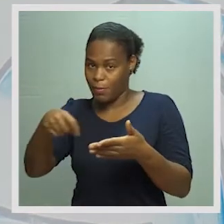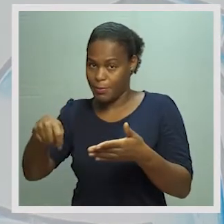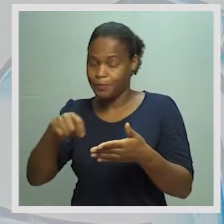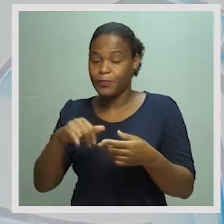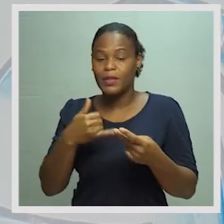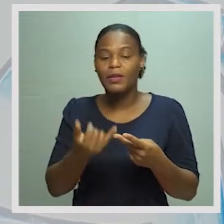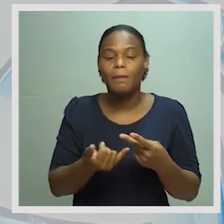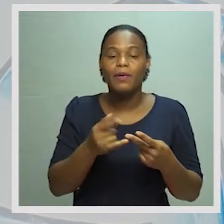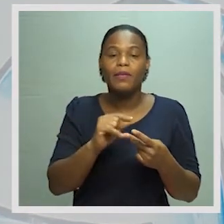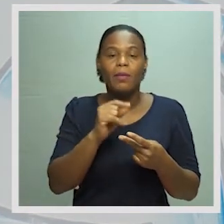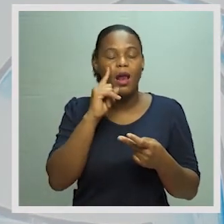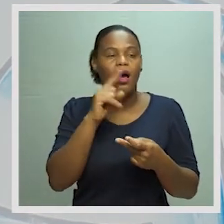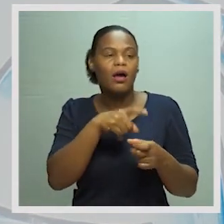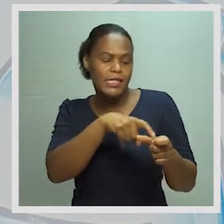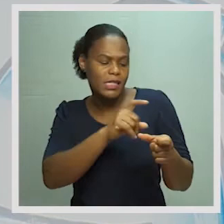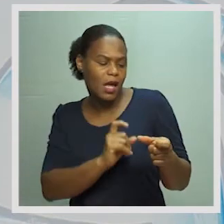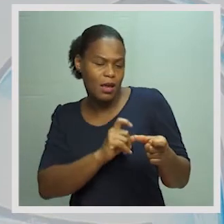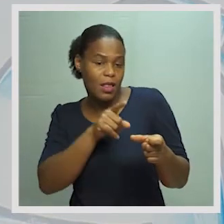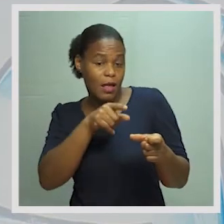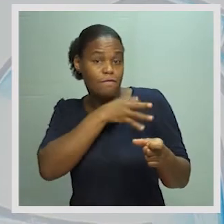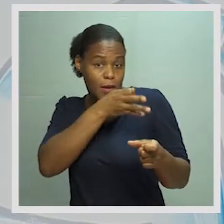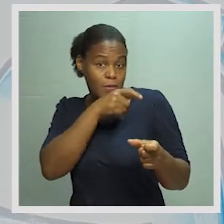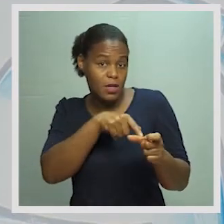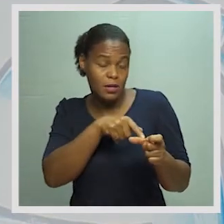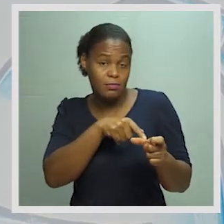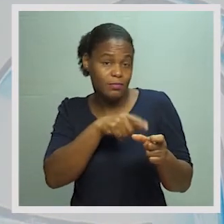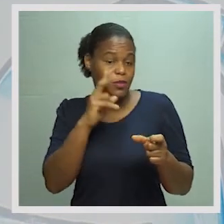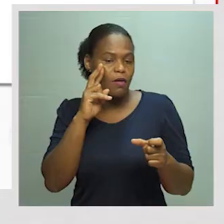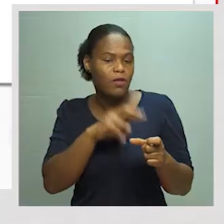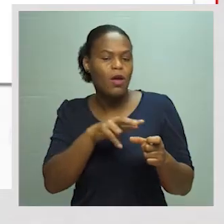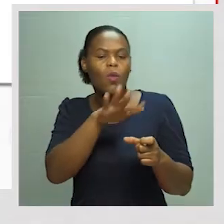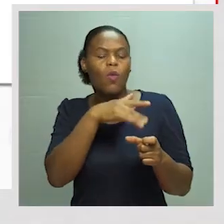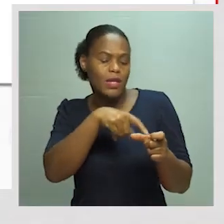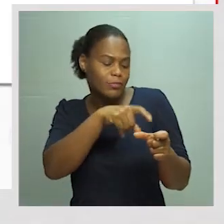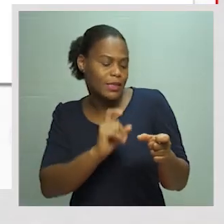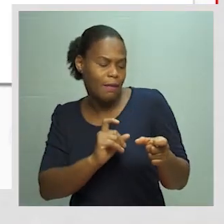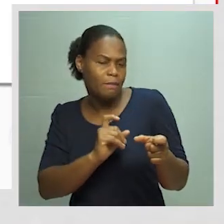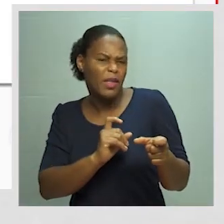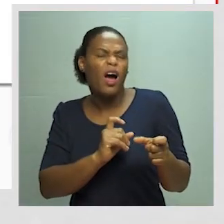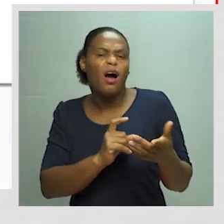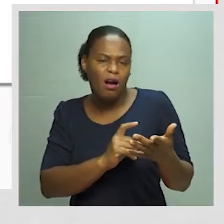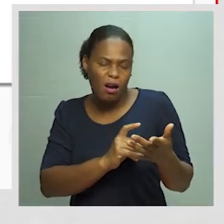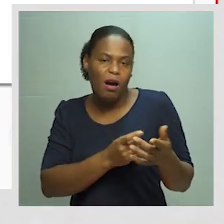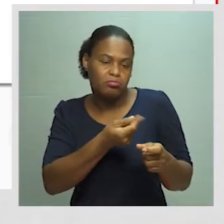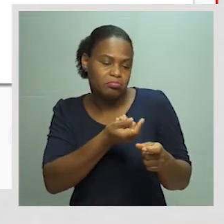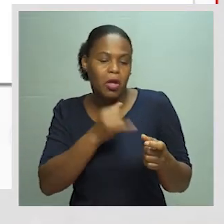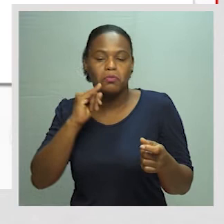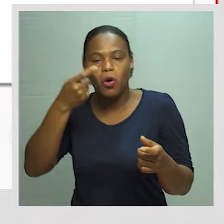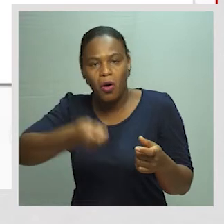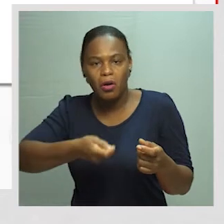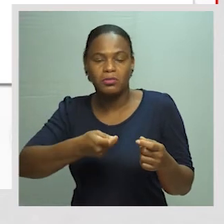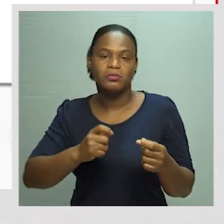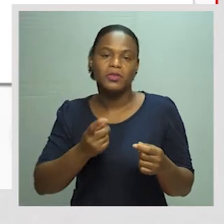Depois, ver os fluxos de saída deste agente econômico, neste caso, famílias, que são os impostos e